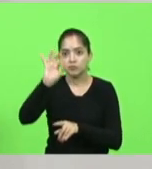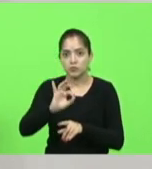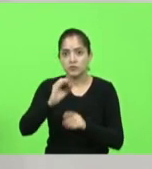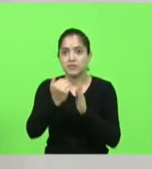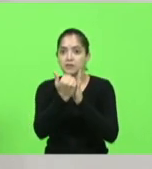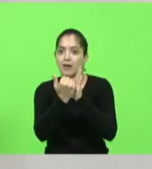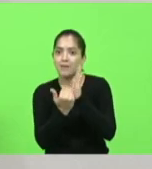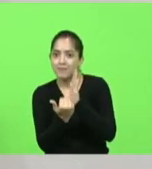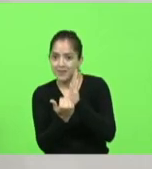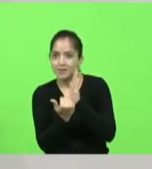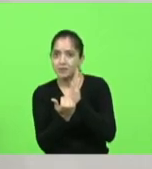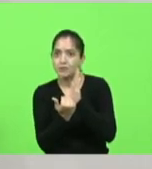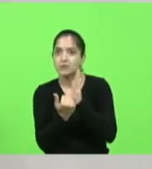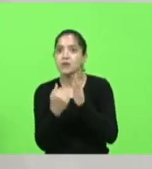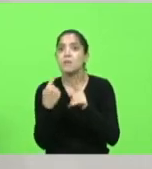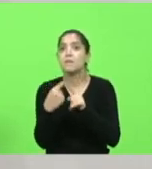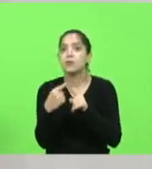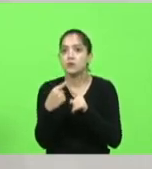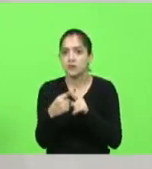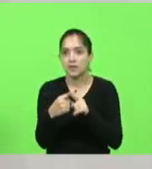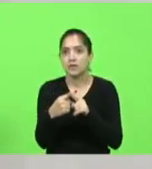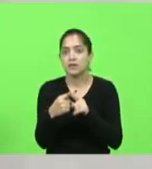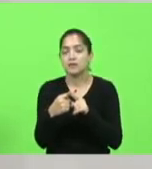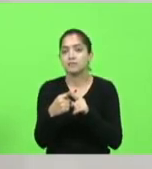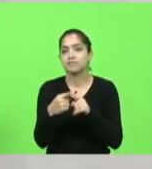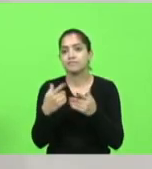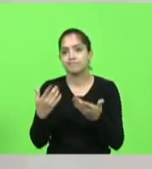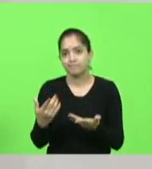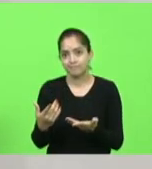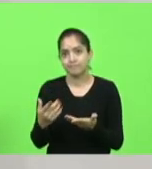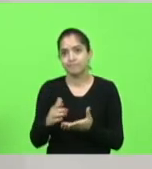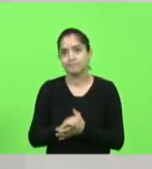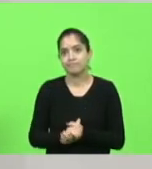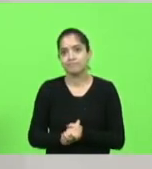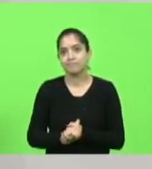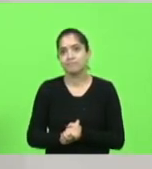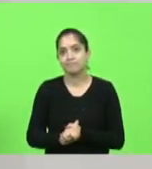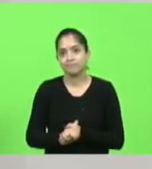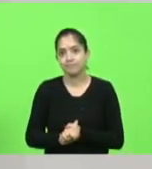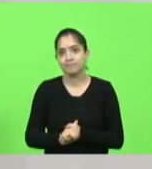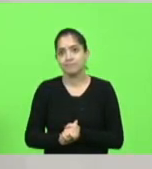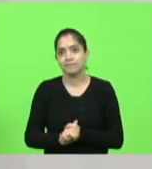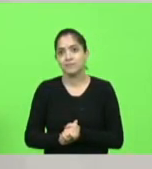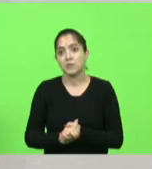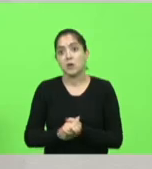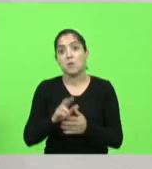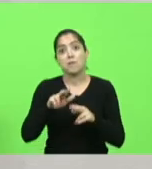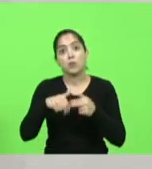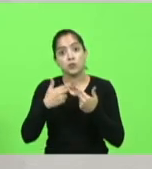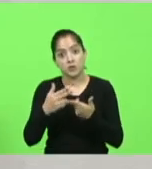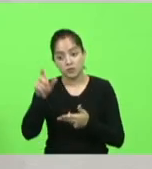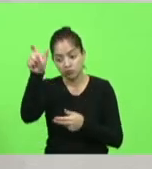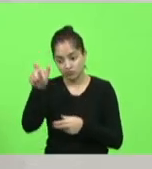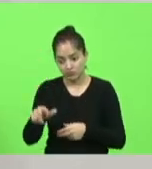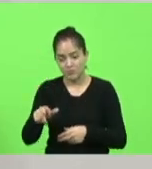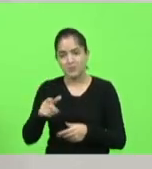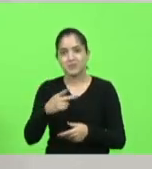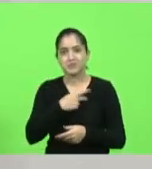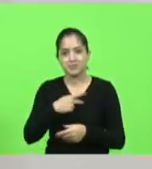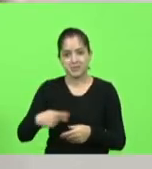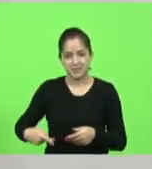salário por culpa da má condução de um presidente de uma entidade. Busca o